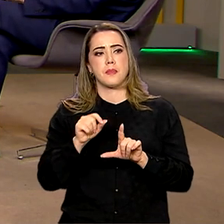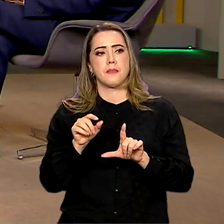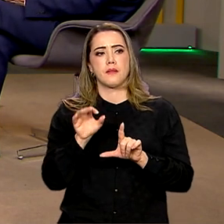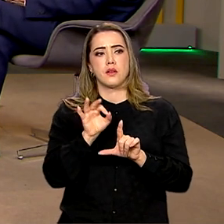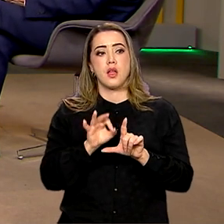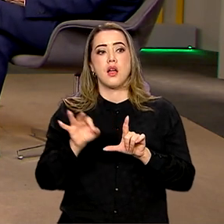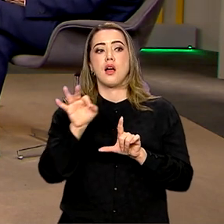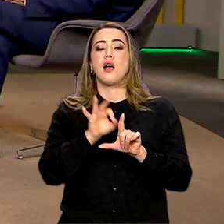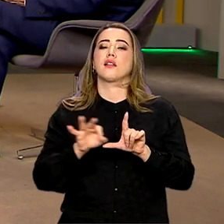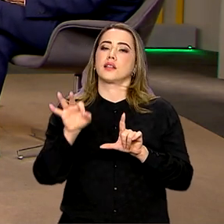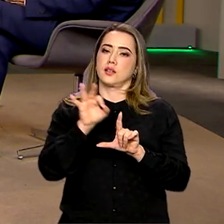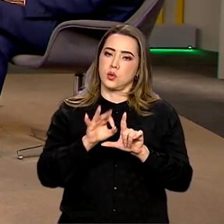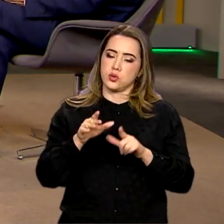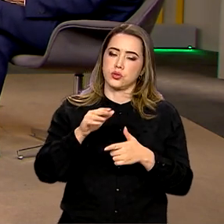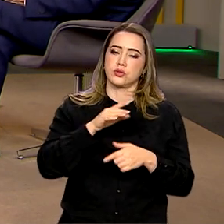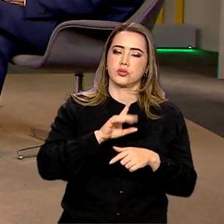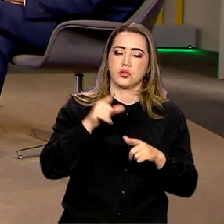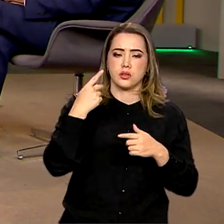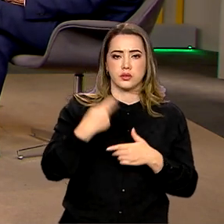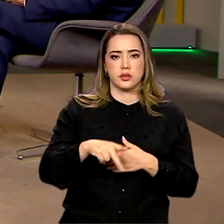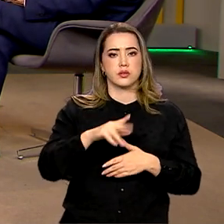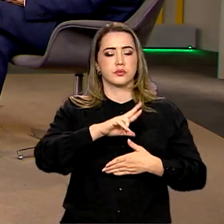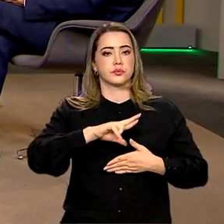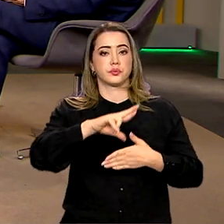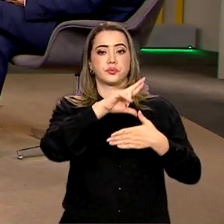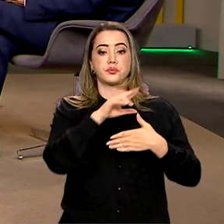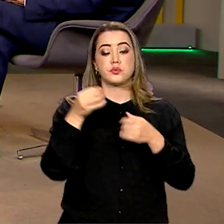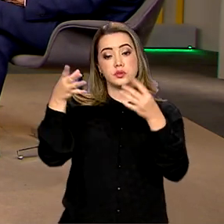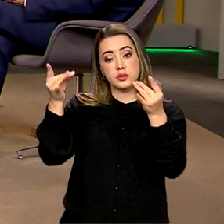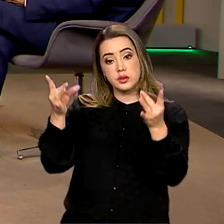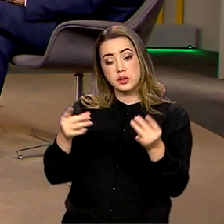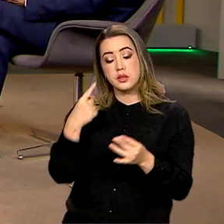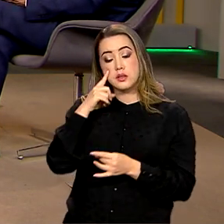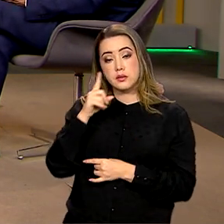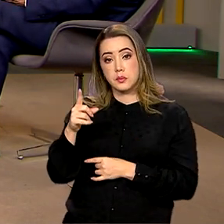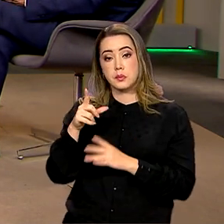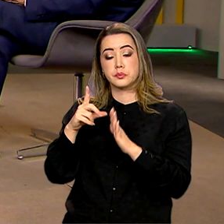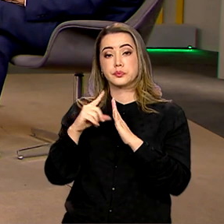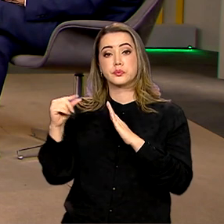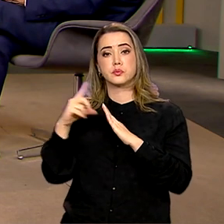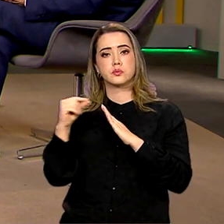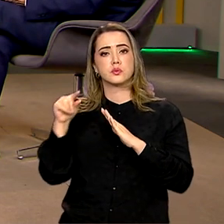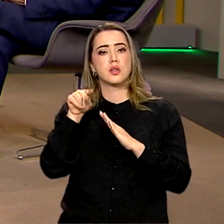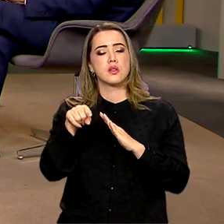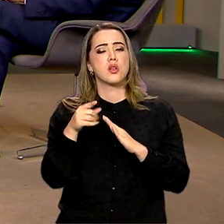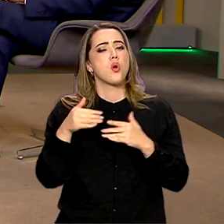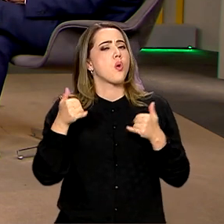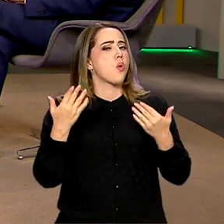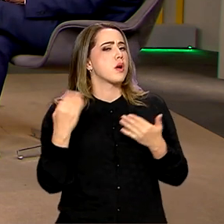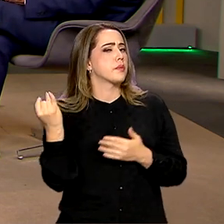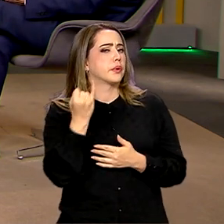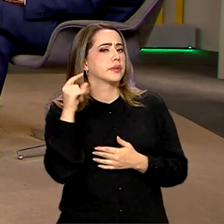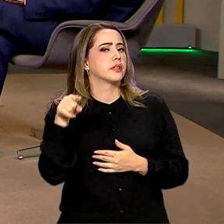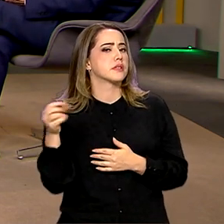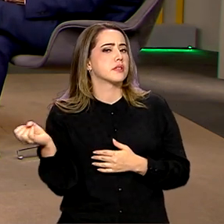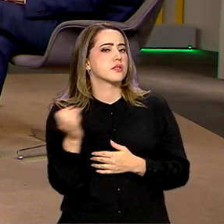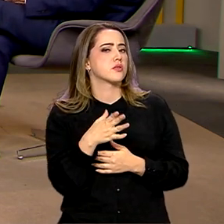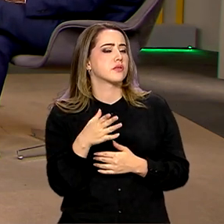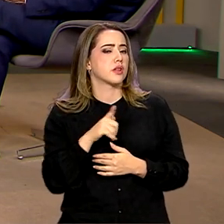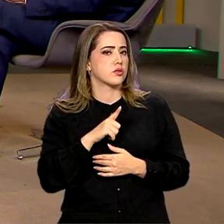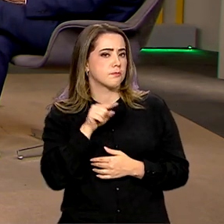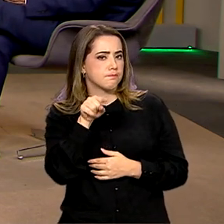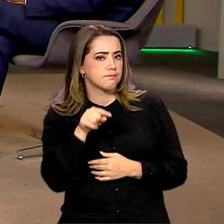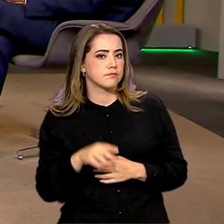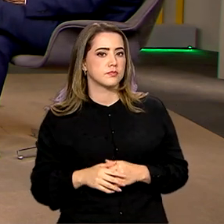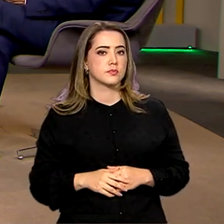para a gente, direto do Palácio do Planalto, é o repórter Pablo Mundim. Boa noite, Pablo. Quais as vantagens dessa modernização? Conta para a gente.